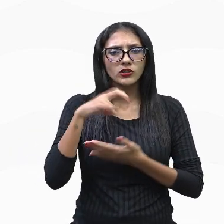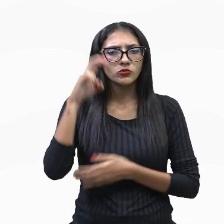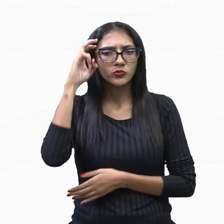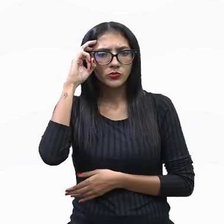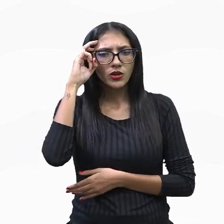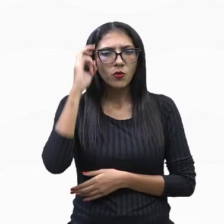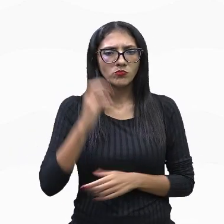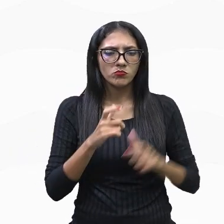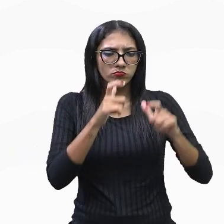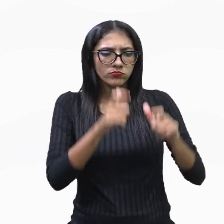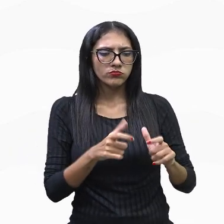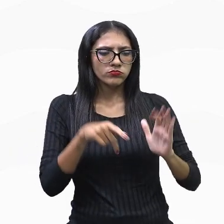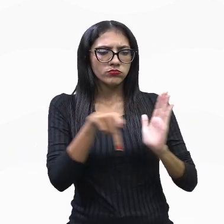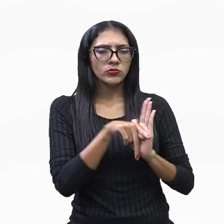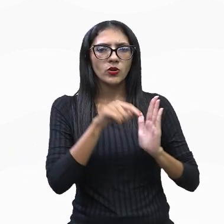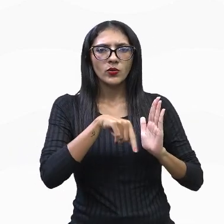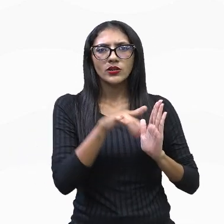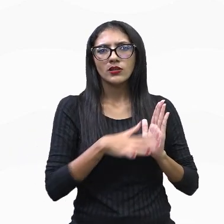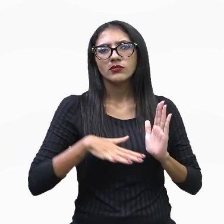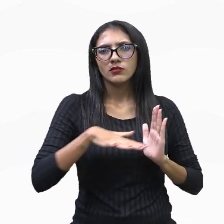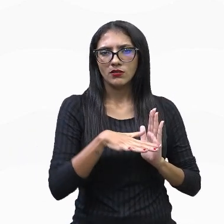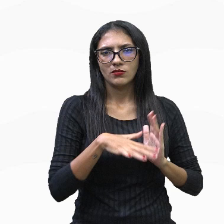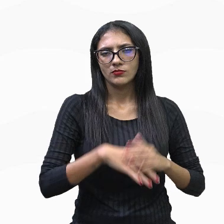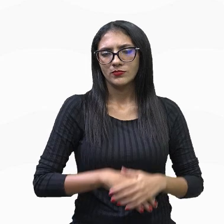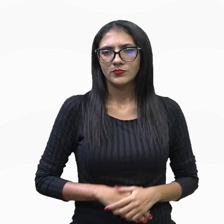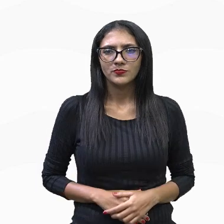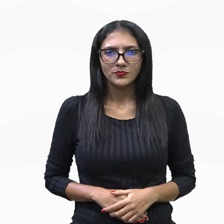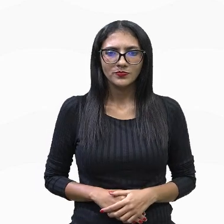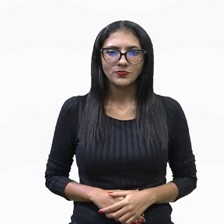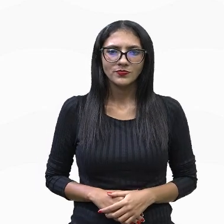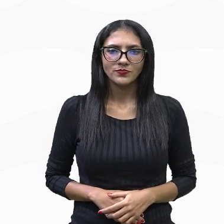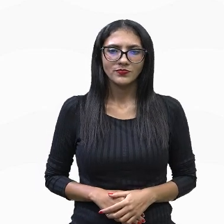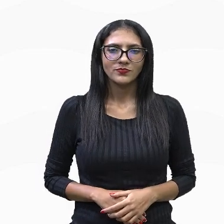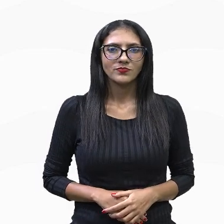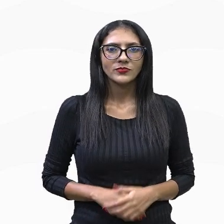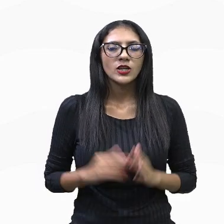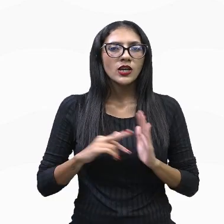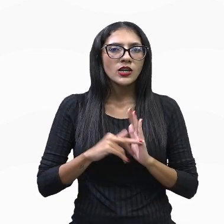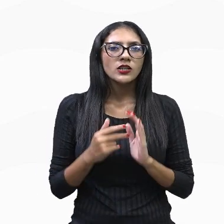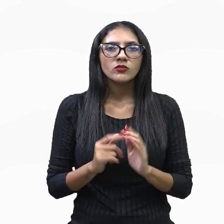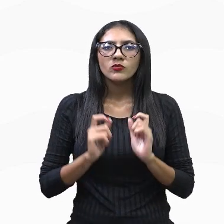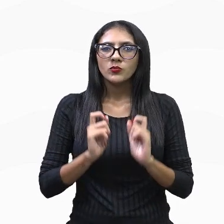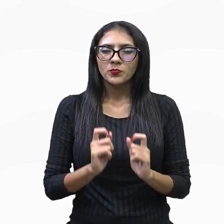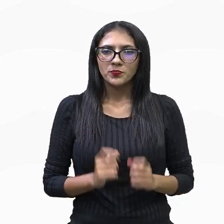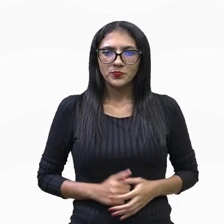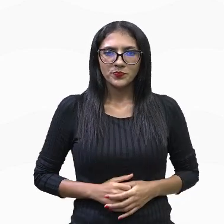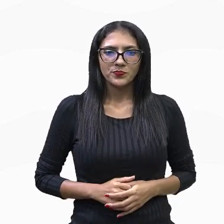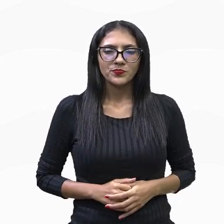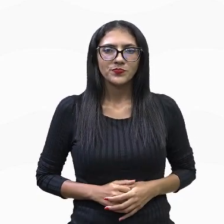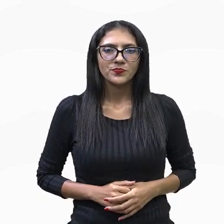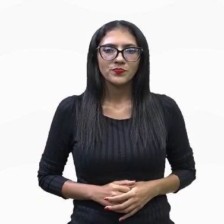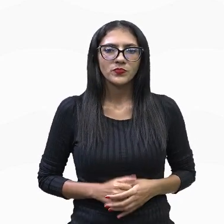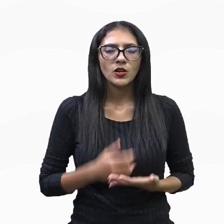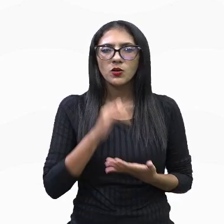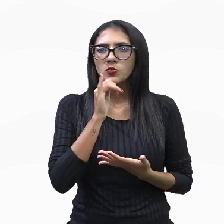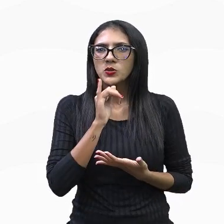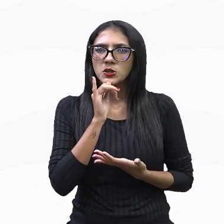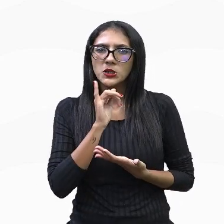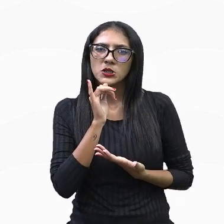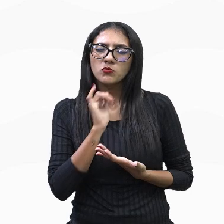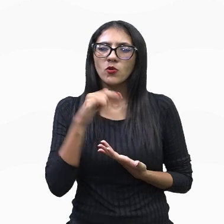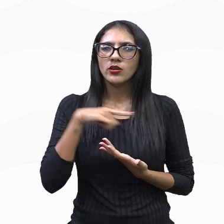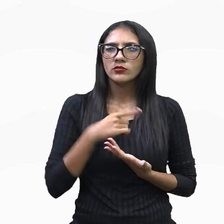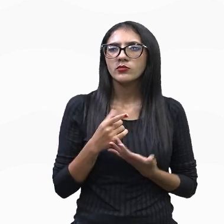localizada no mesmo ambiente físico. Ou seja, consideramos, por exemplo, de determinismo